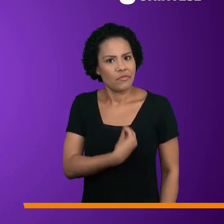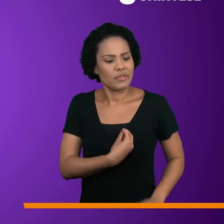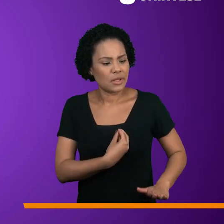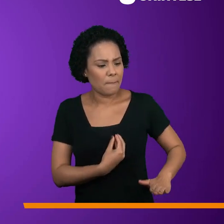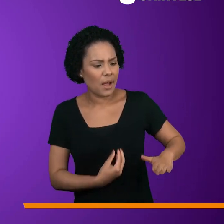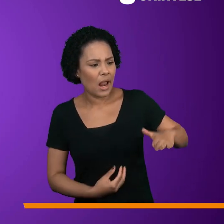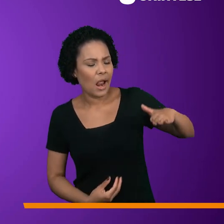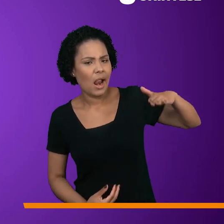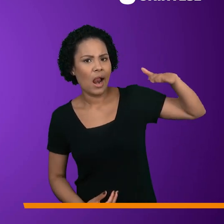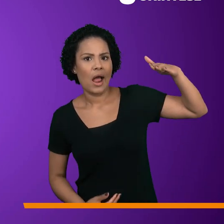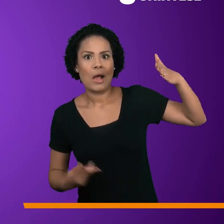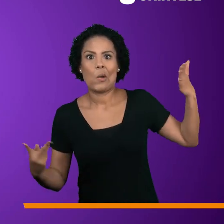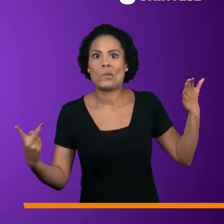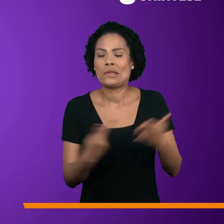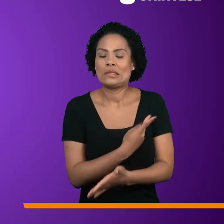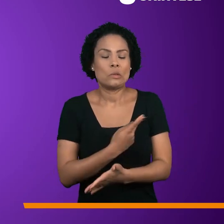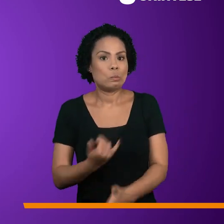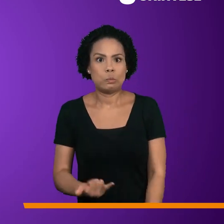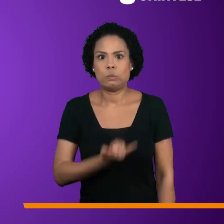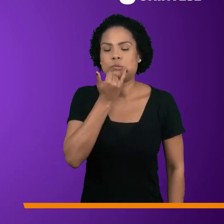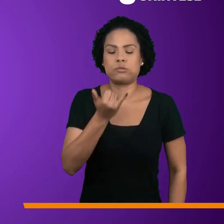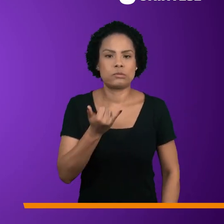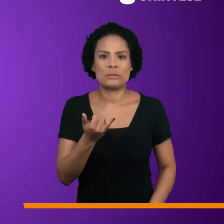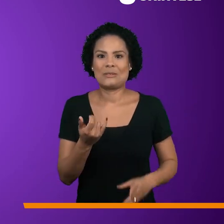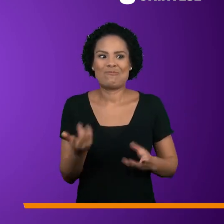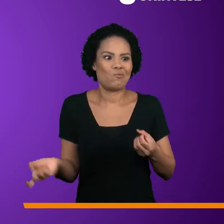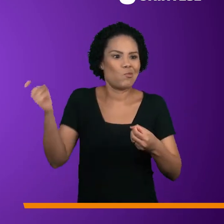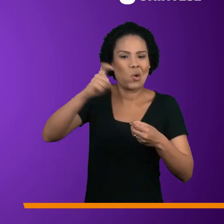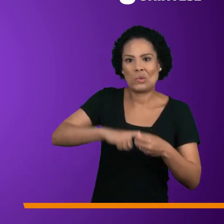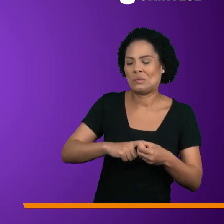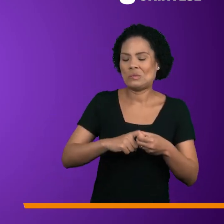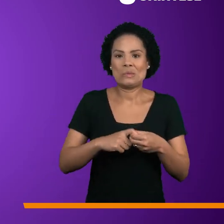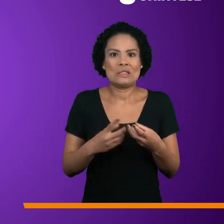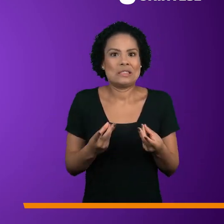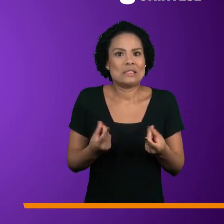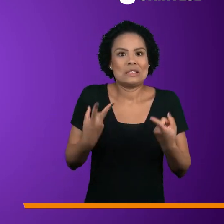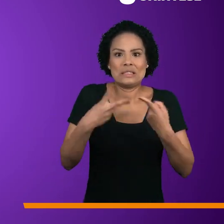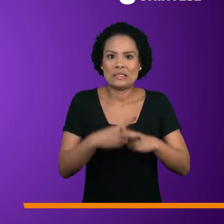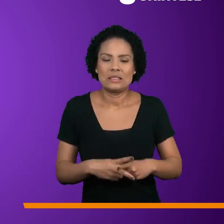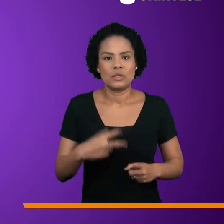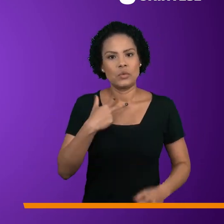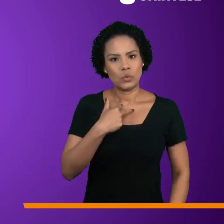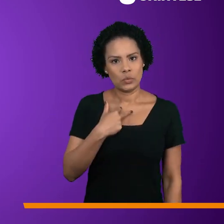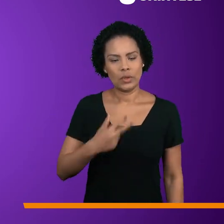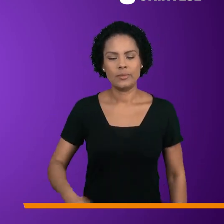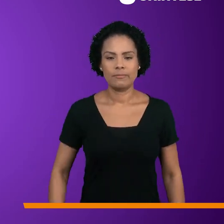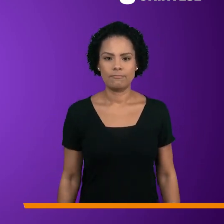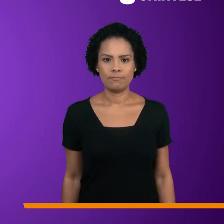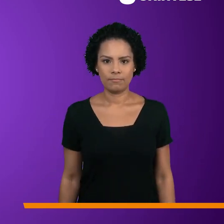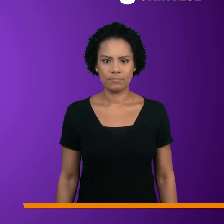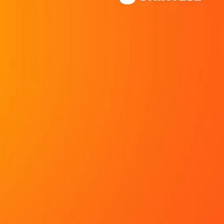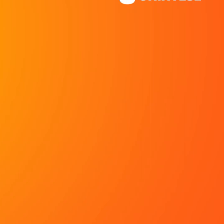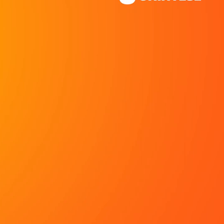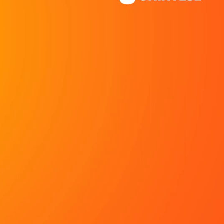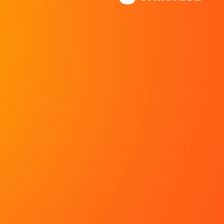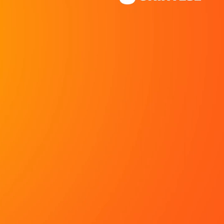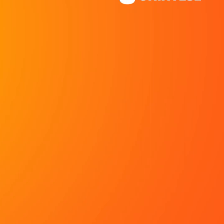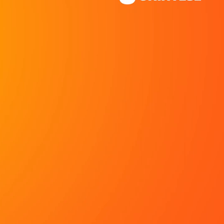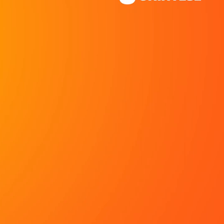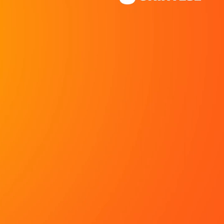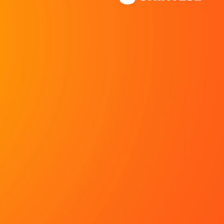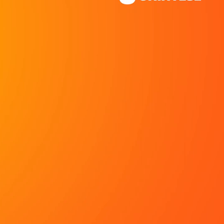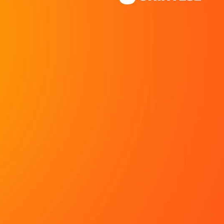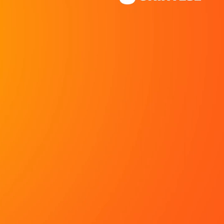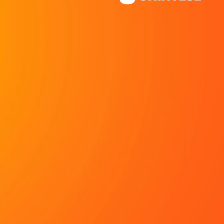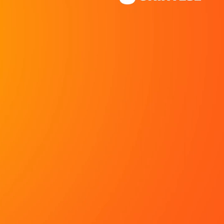longo da vida, como em casos de acidentes, por exemplo, cujo quadro é irreversível na maioria dos casos. A pessoa com